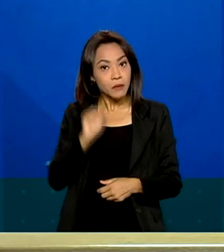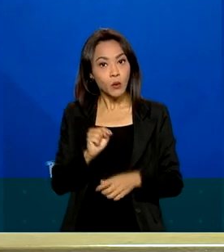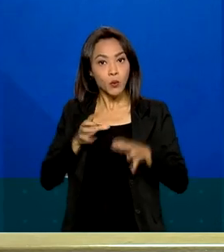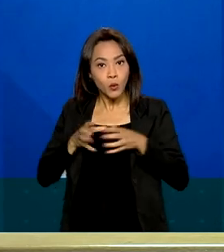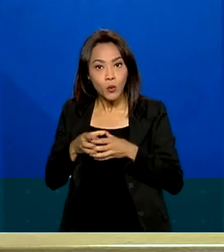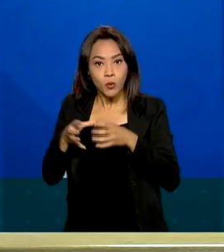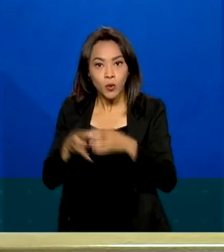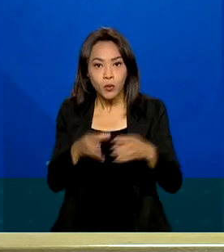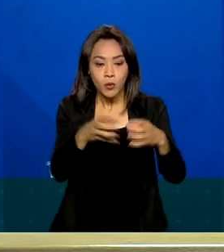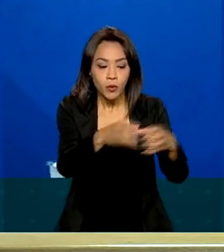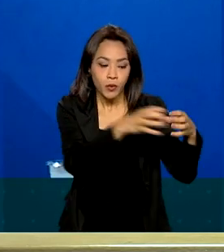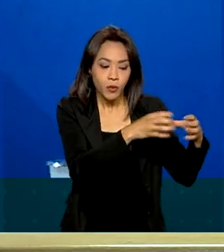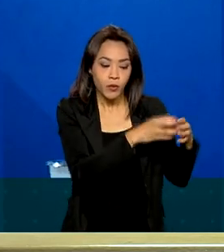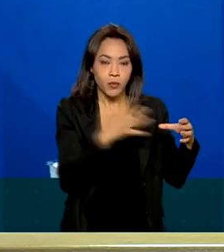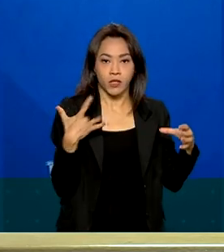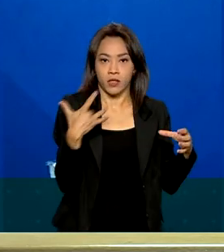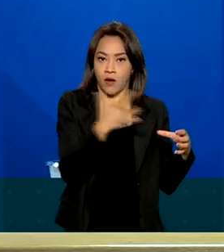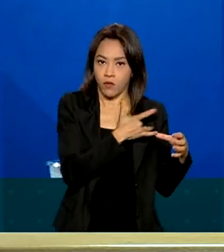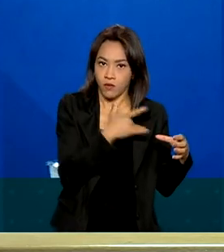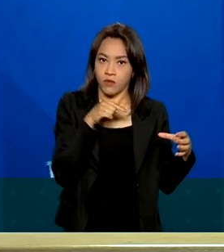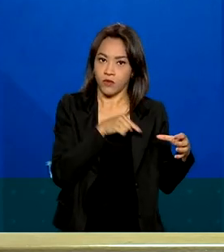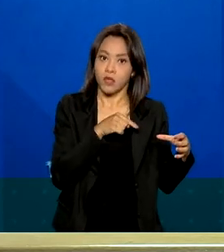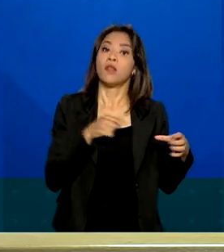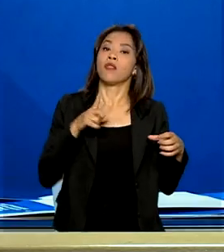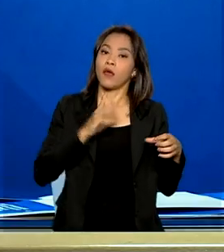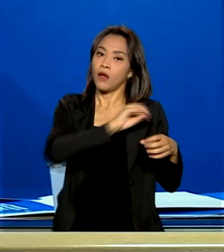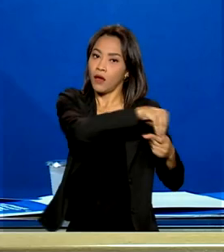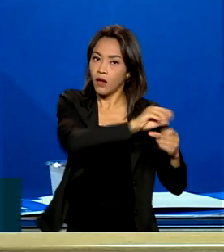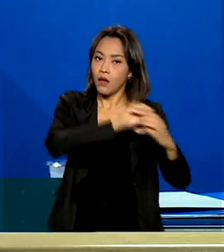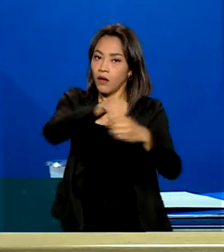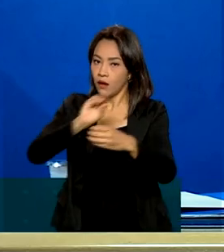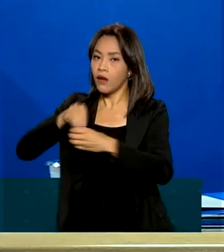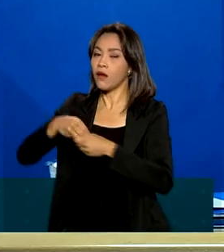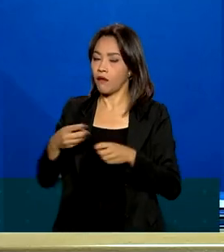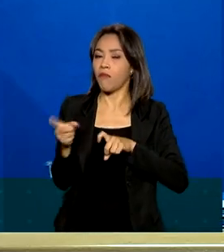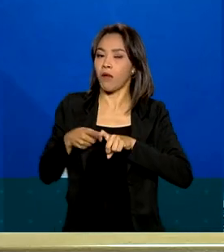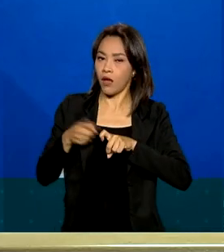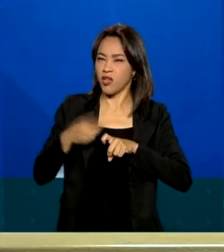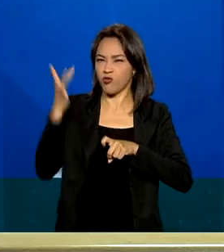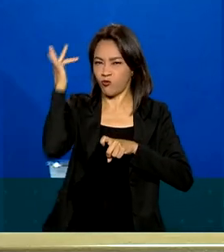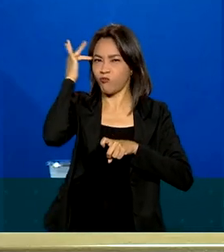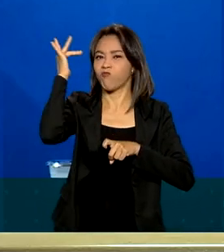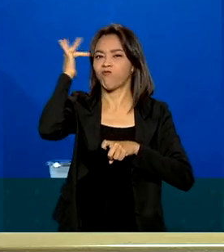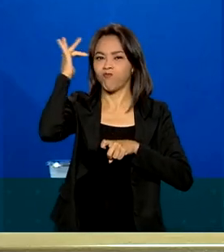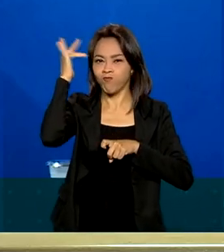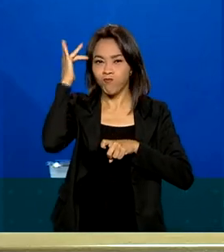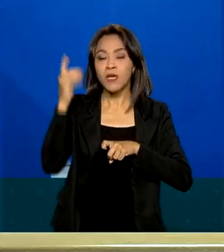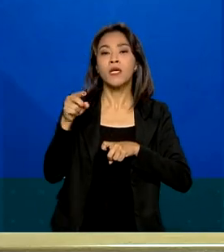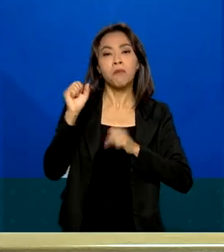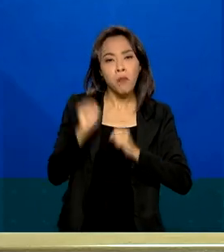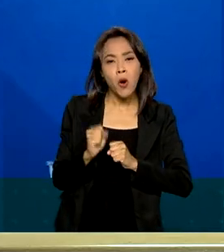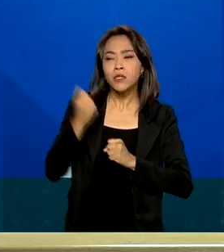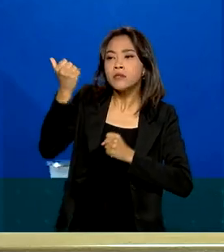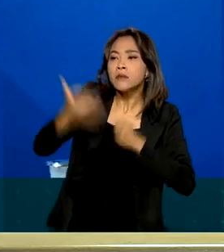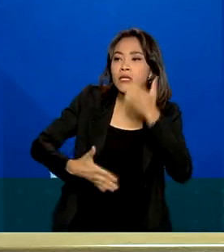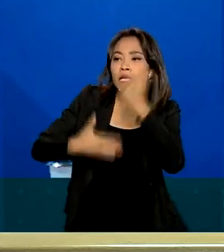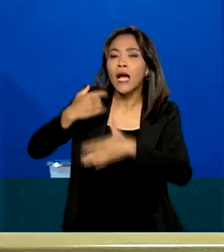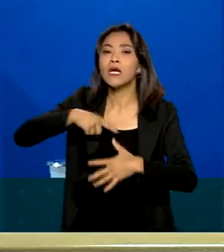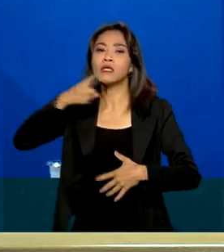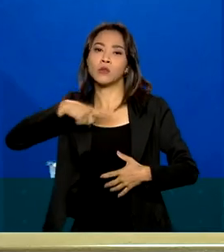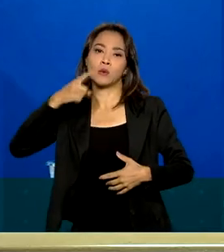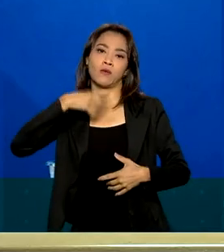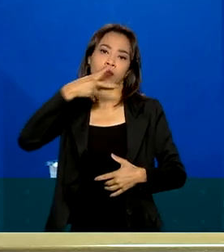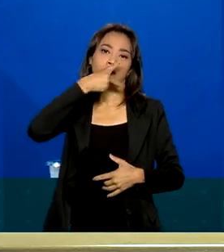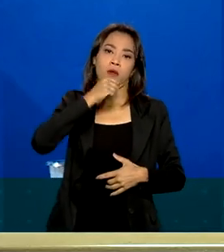que têm médicos competentes, que podem esclarecer as dúvidas dos pais, para que eles